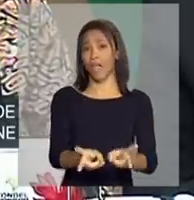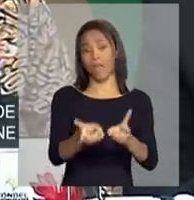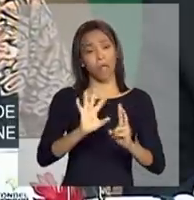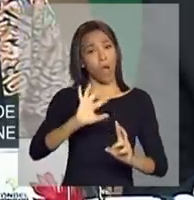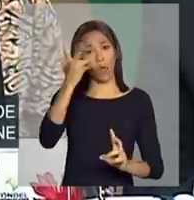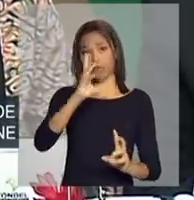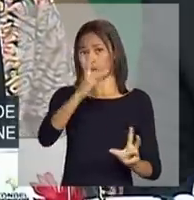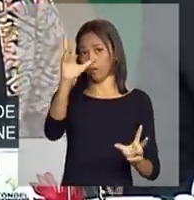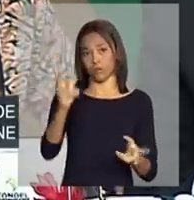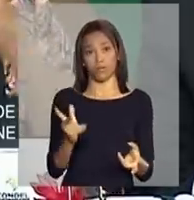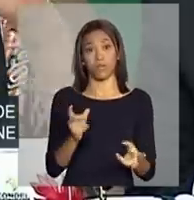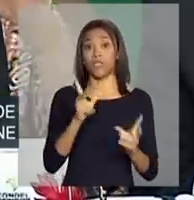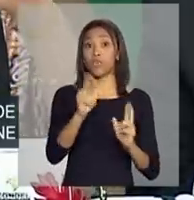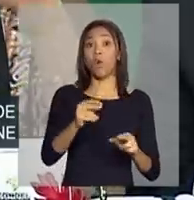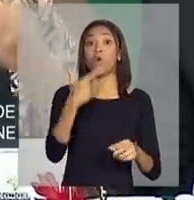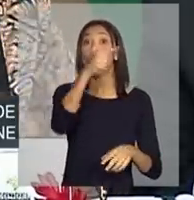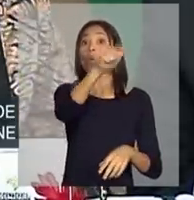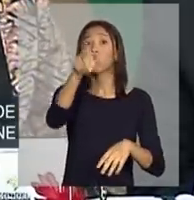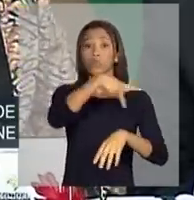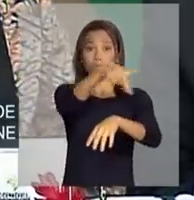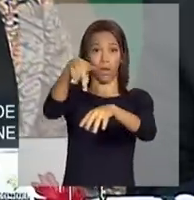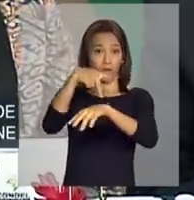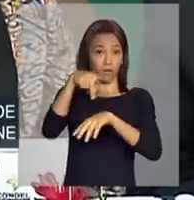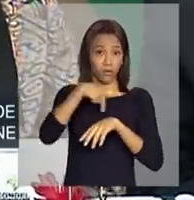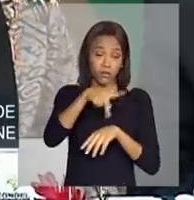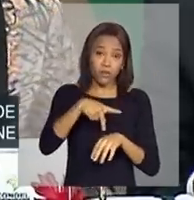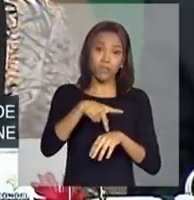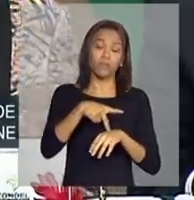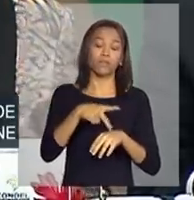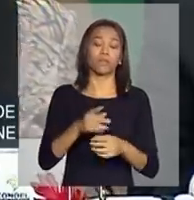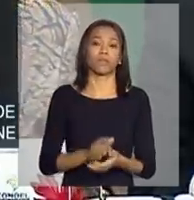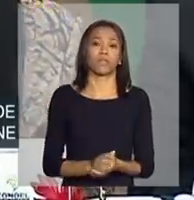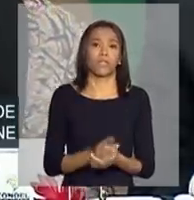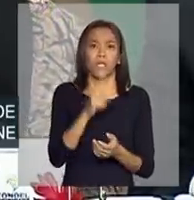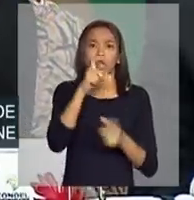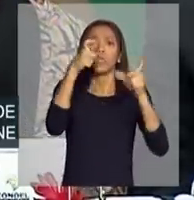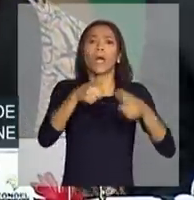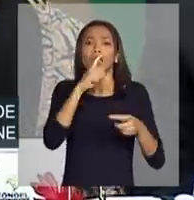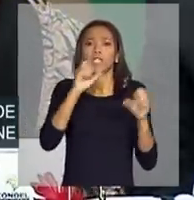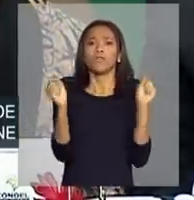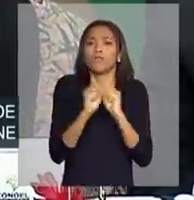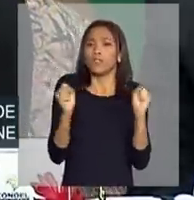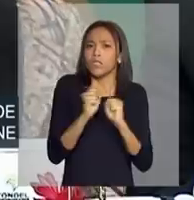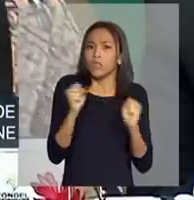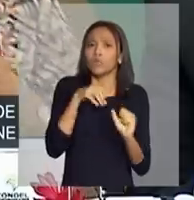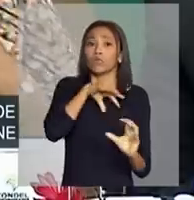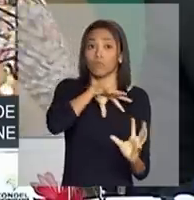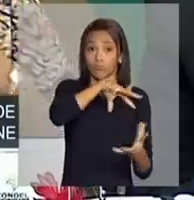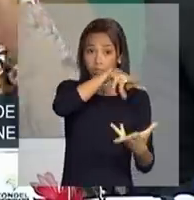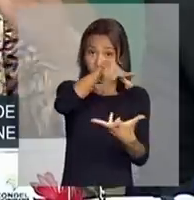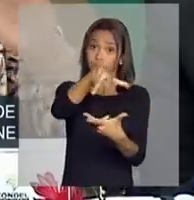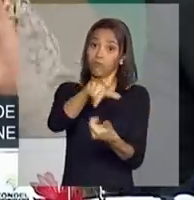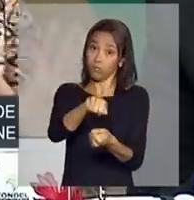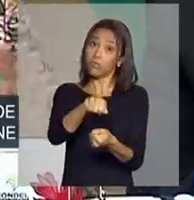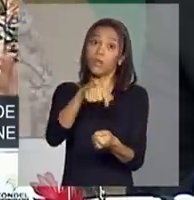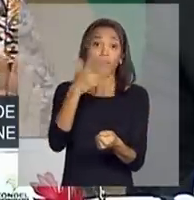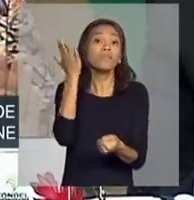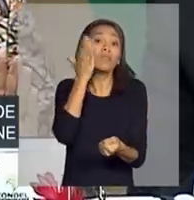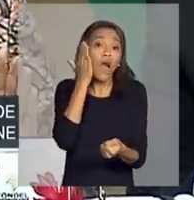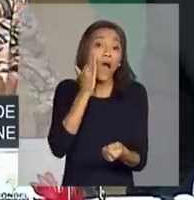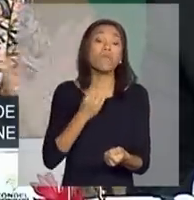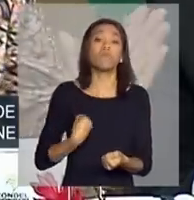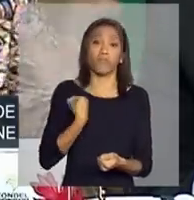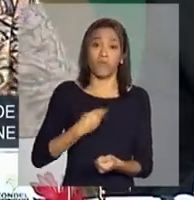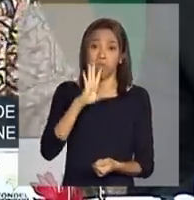países das zonas frias desse planeta, eles convivem com o